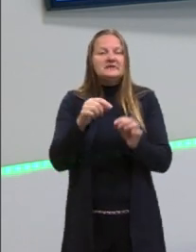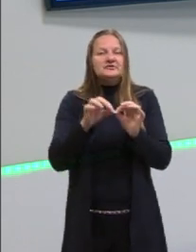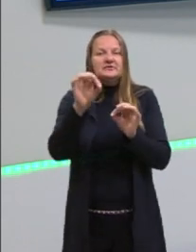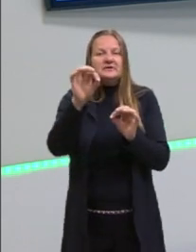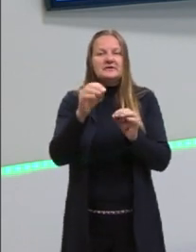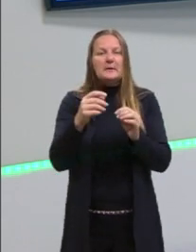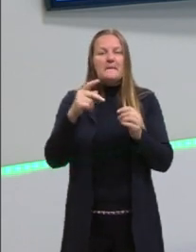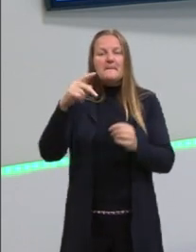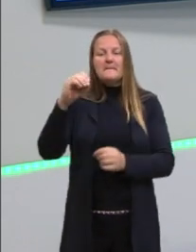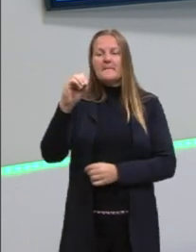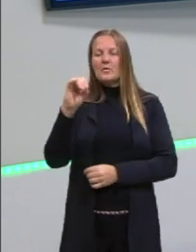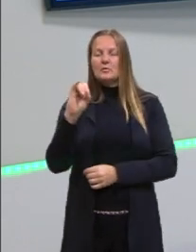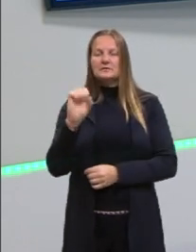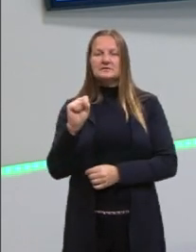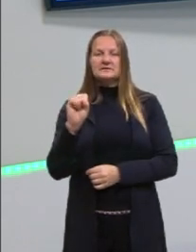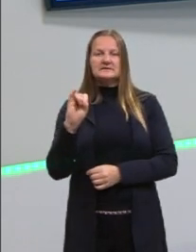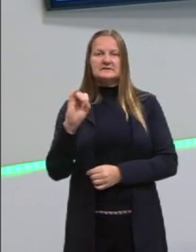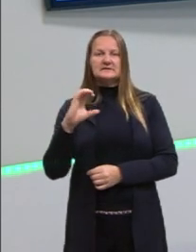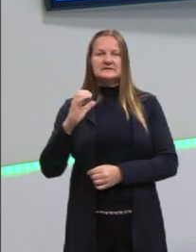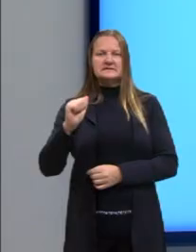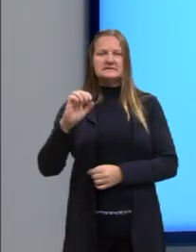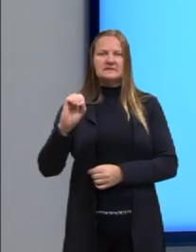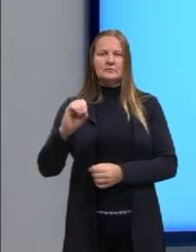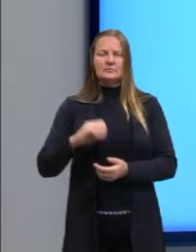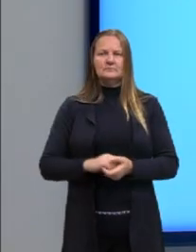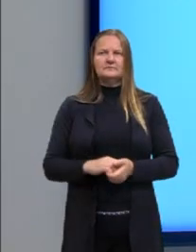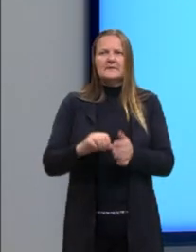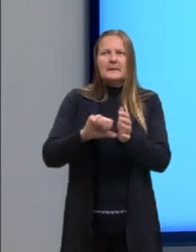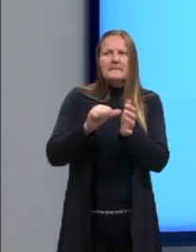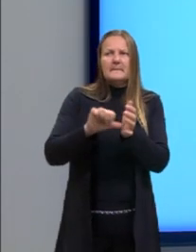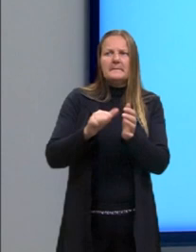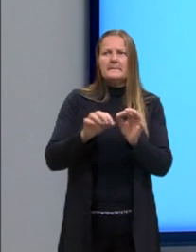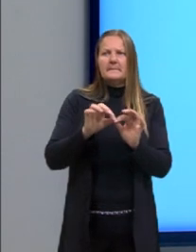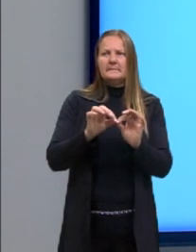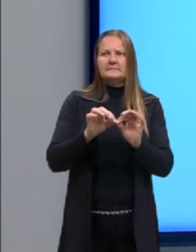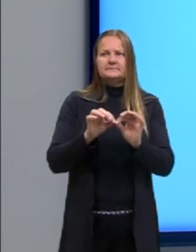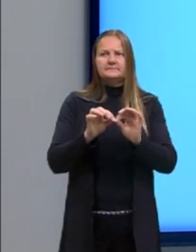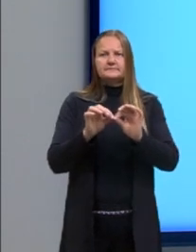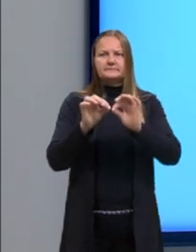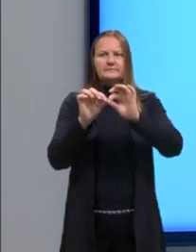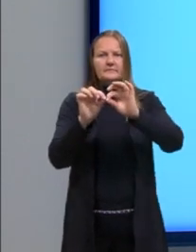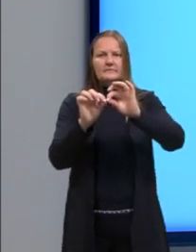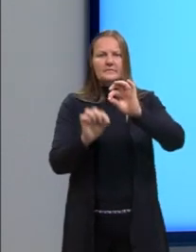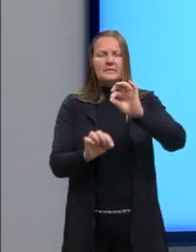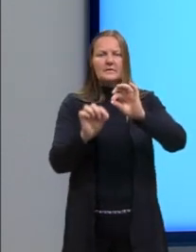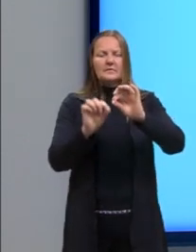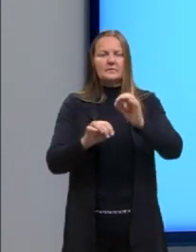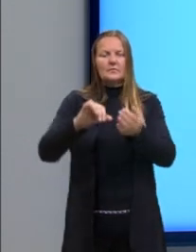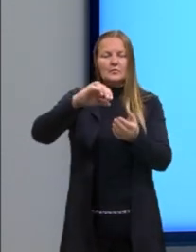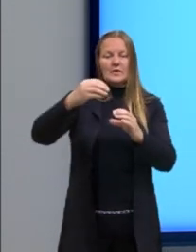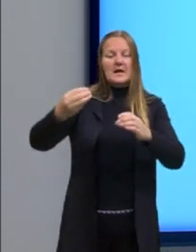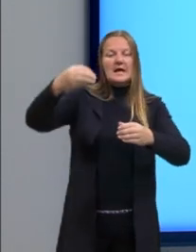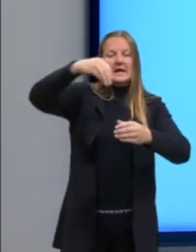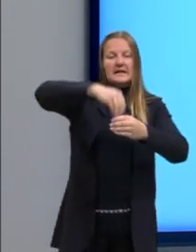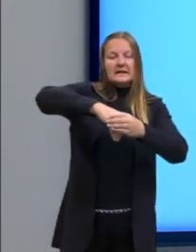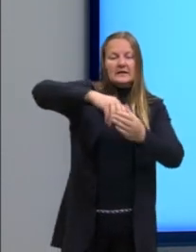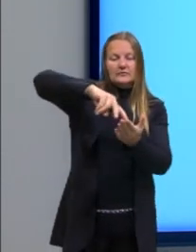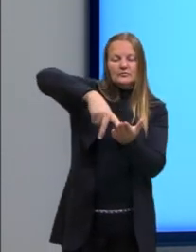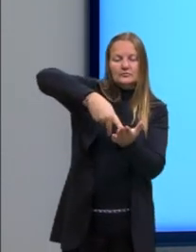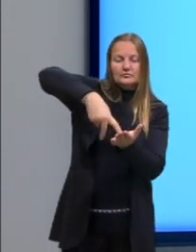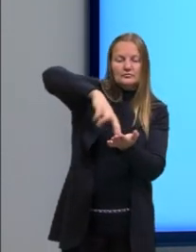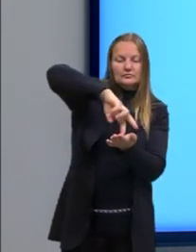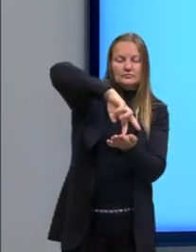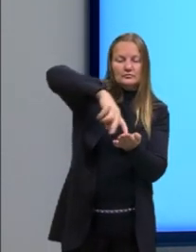posições que nós vamos ver agora. A primeira posição que nós chamamos de ponto interno à circunferência.